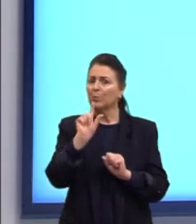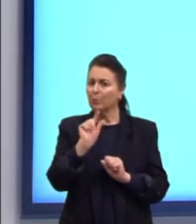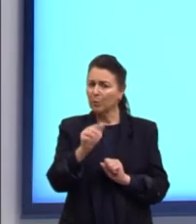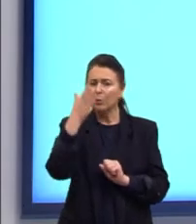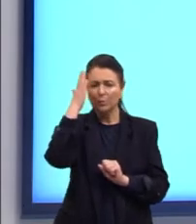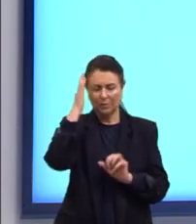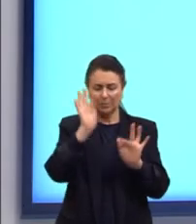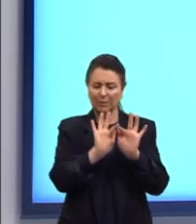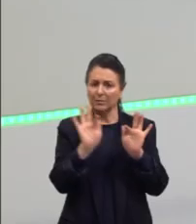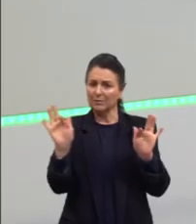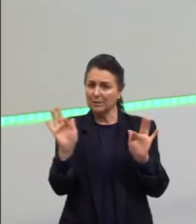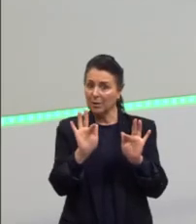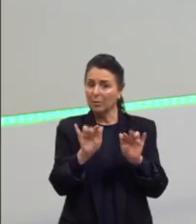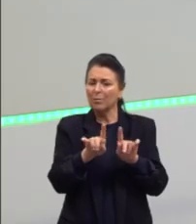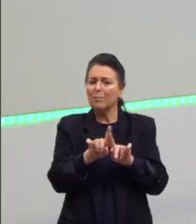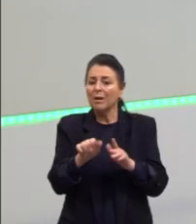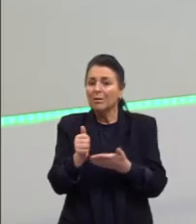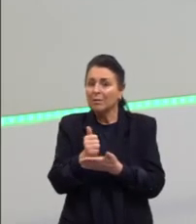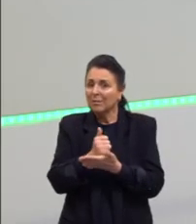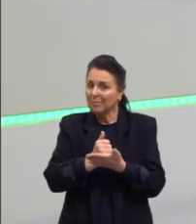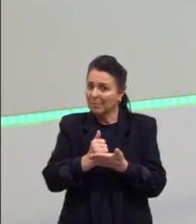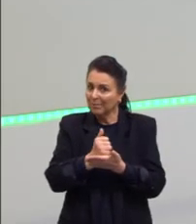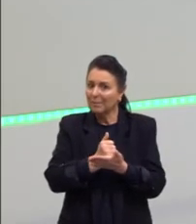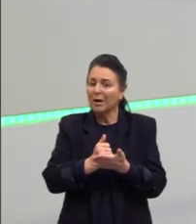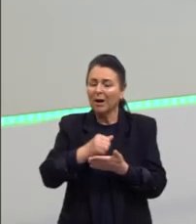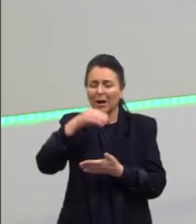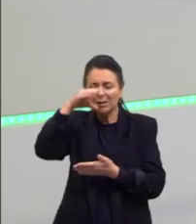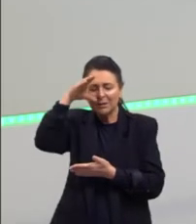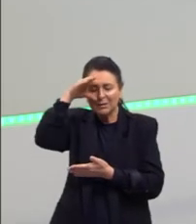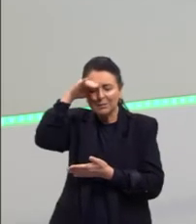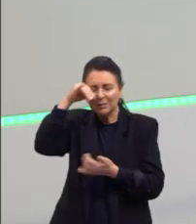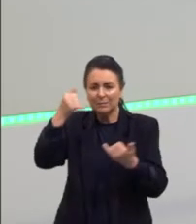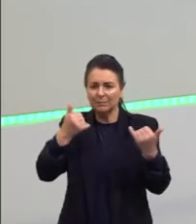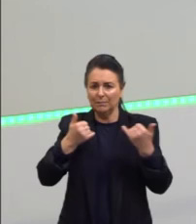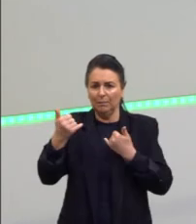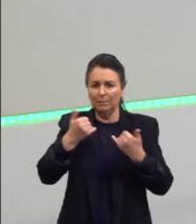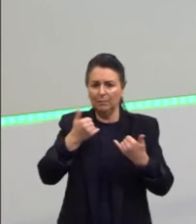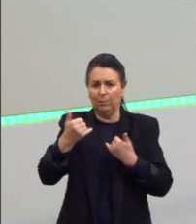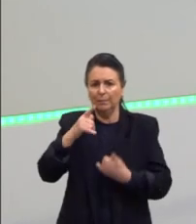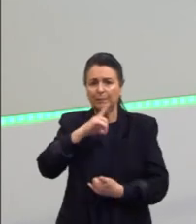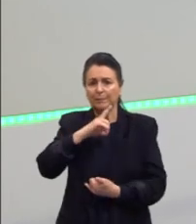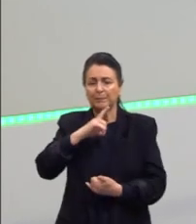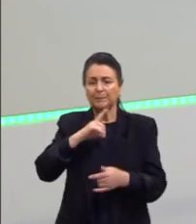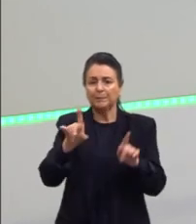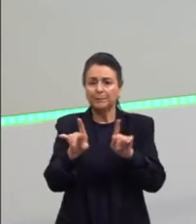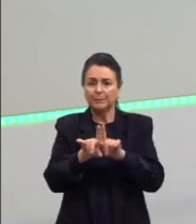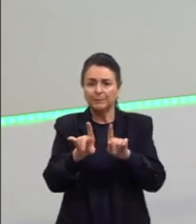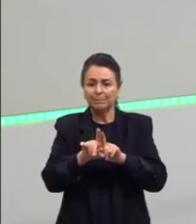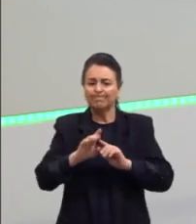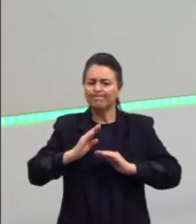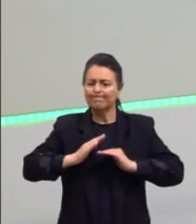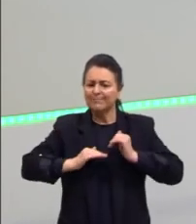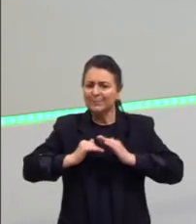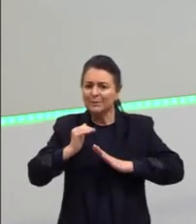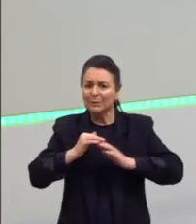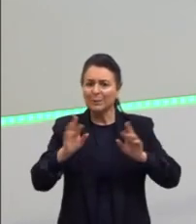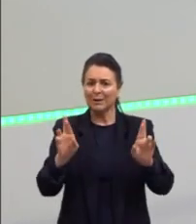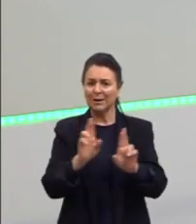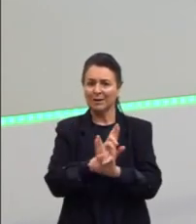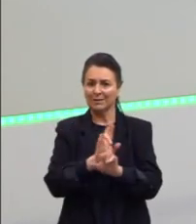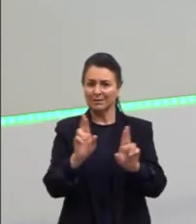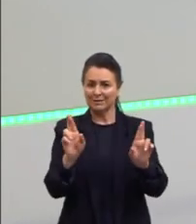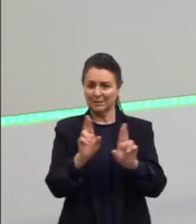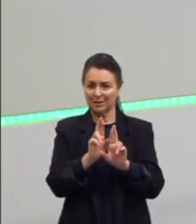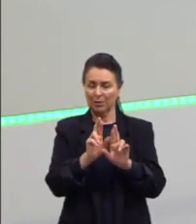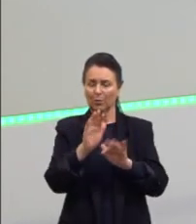né? Mas, basicamente, era observar as informações que nós tínhamos e também construir, né? Uma relação, construir